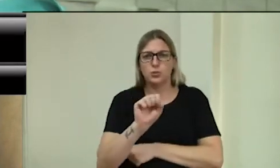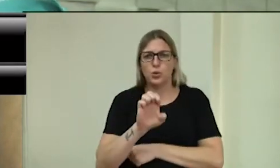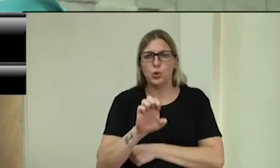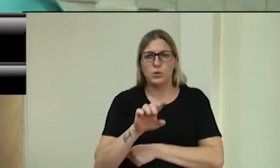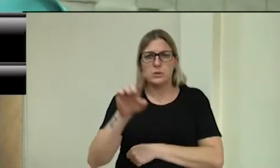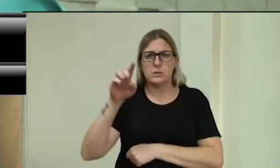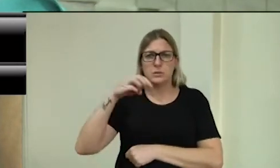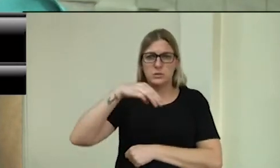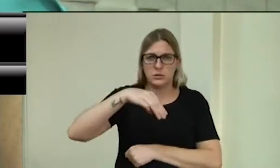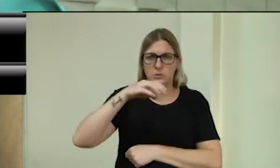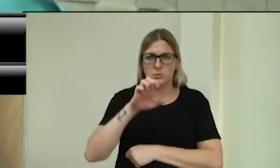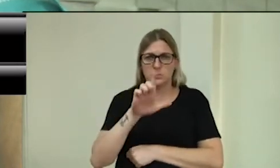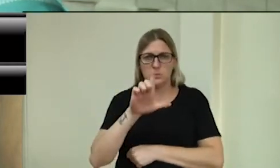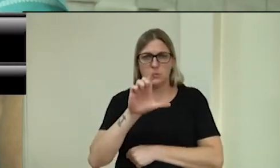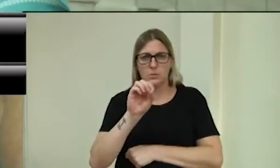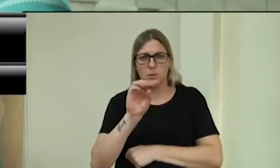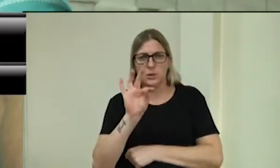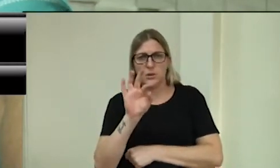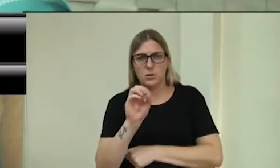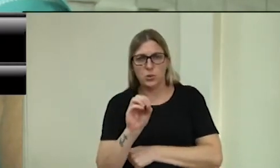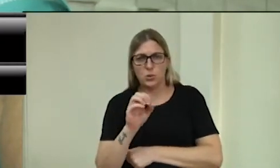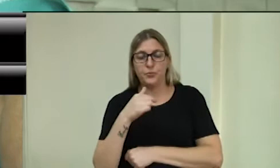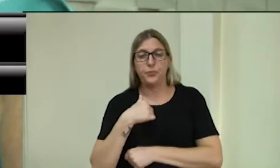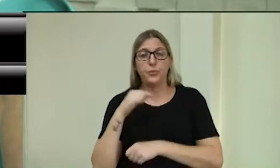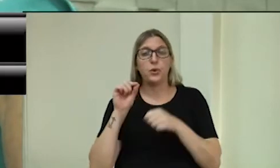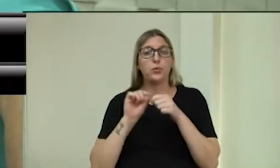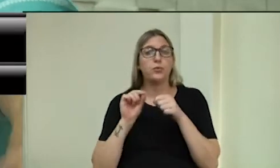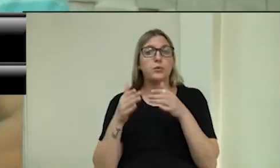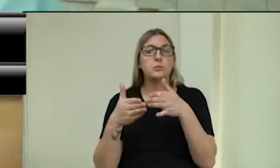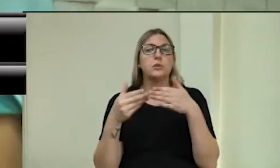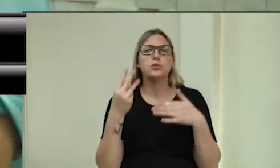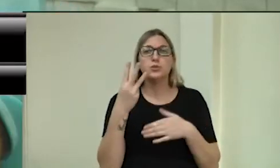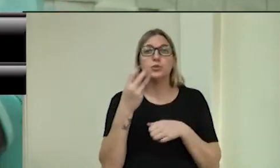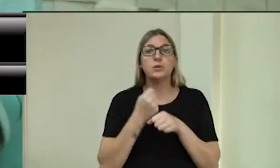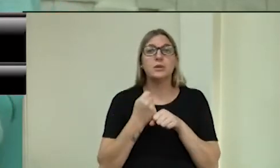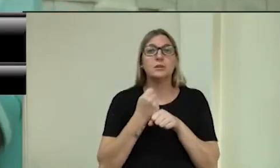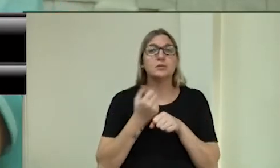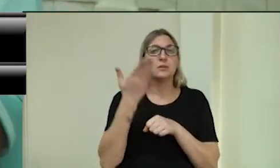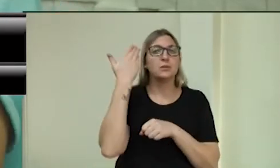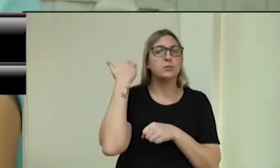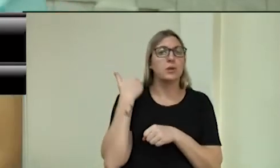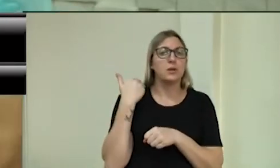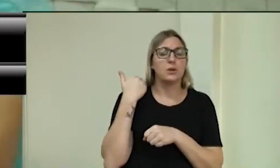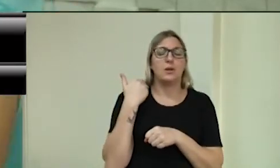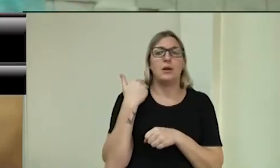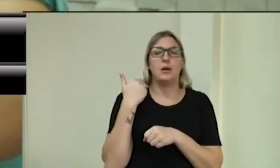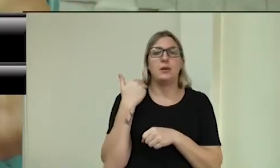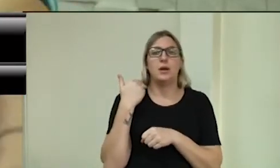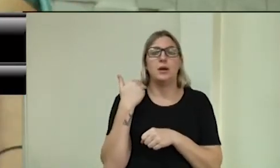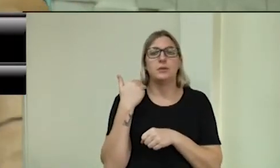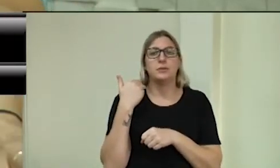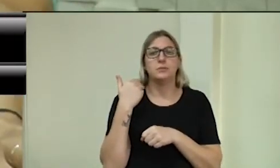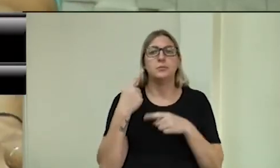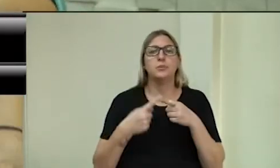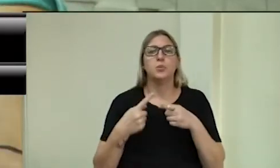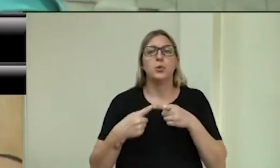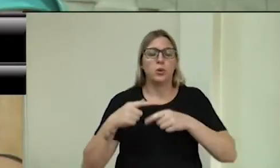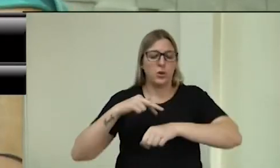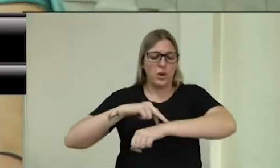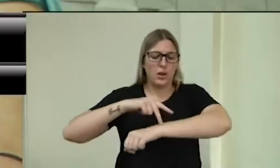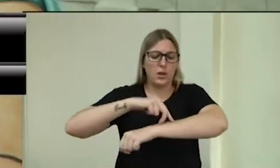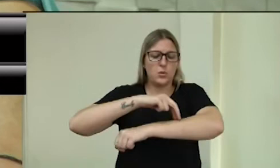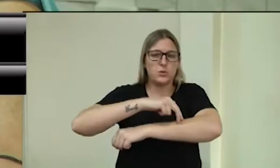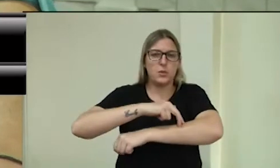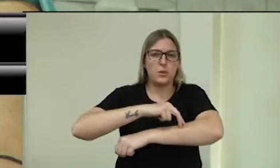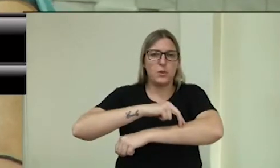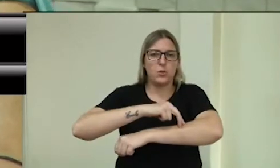anos atrás e era só para fazer uma melhoria. O que é o calçamento? Levantou e o pessoal não consegue nem fazer